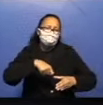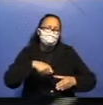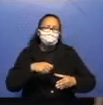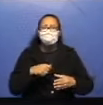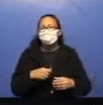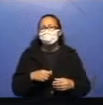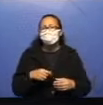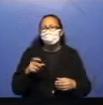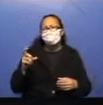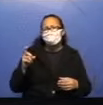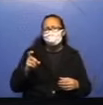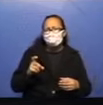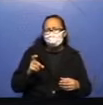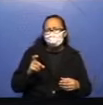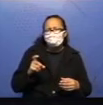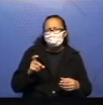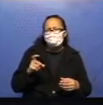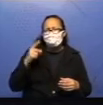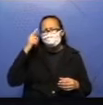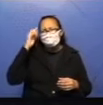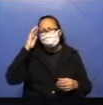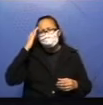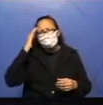meio todos os personagens?